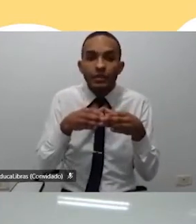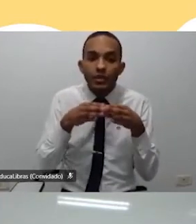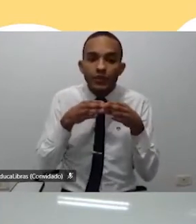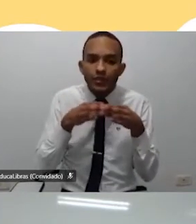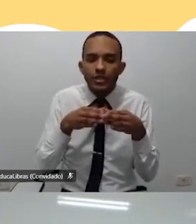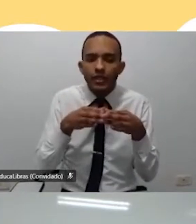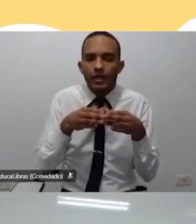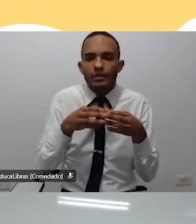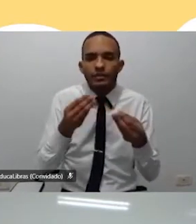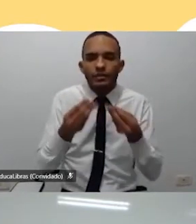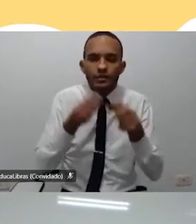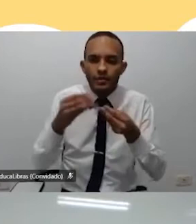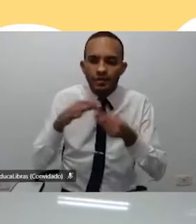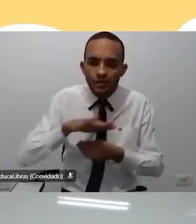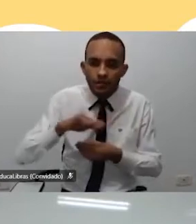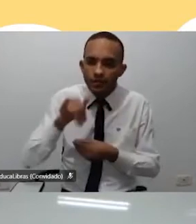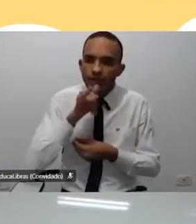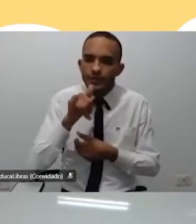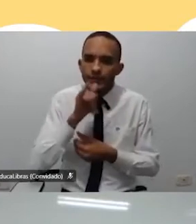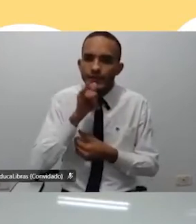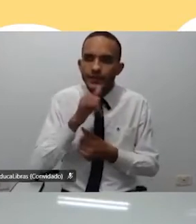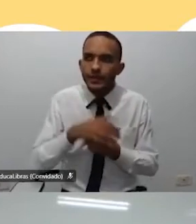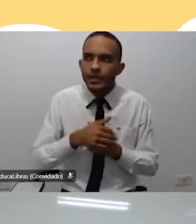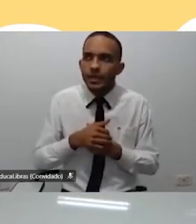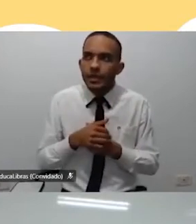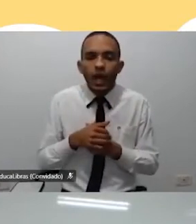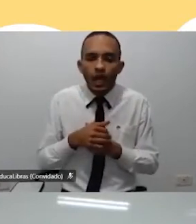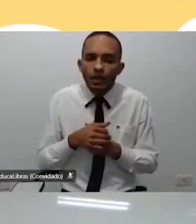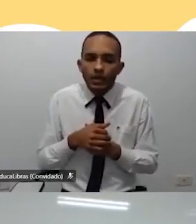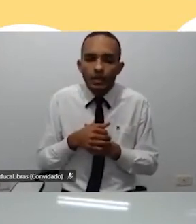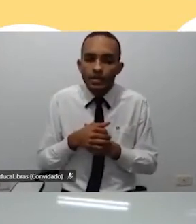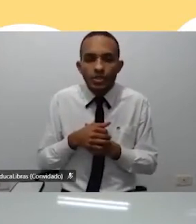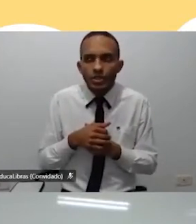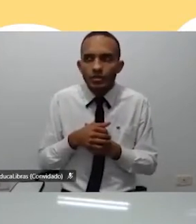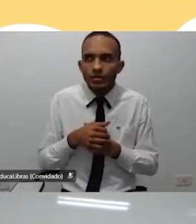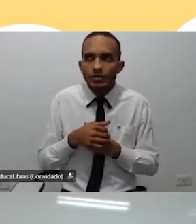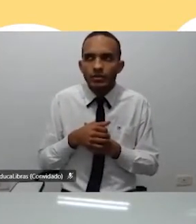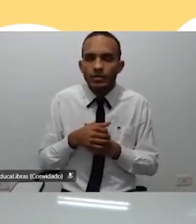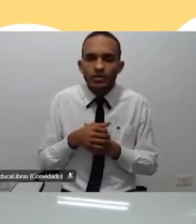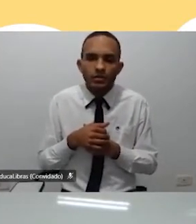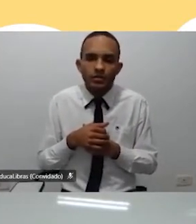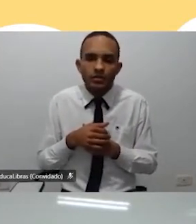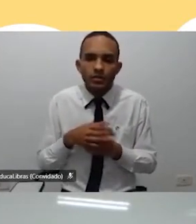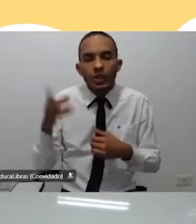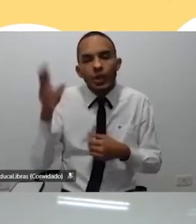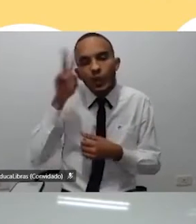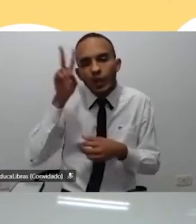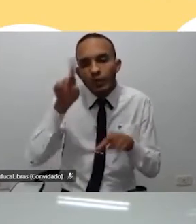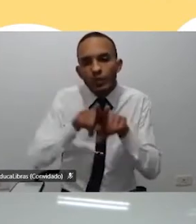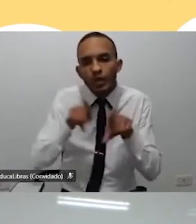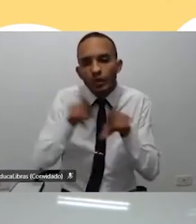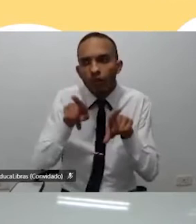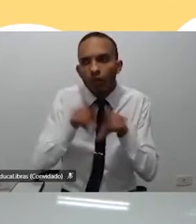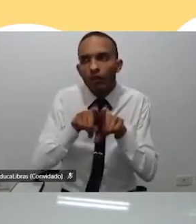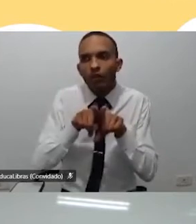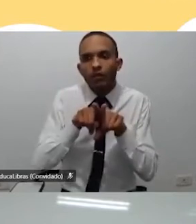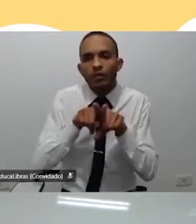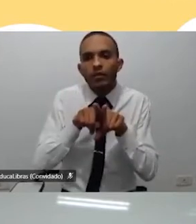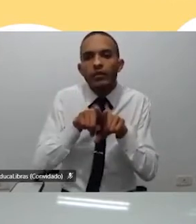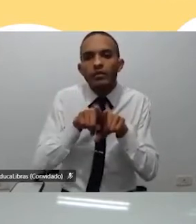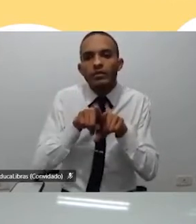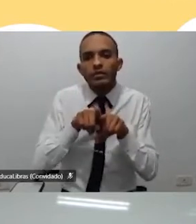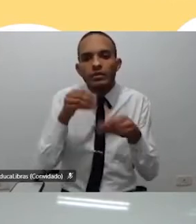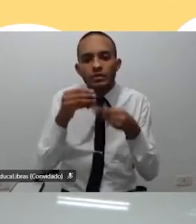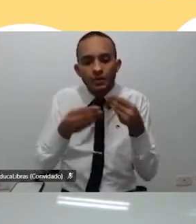continuei participando dos conselhos e tudo que tinha. Então eu vi essa importância de participar. E eu lembro, como já falei também, eu não